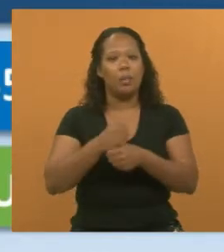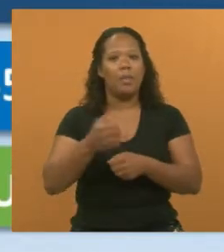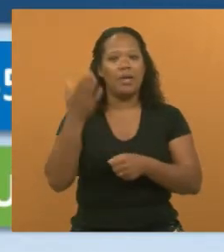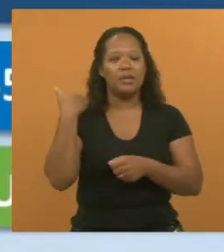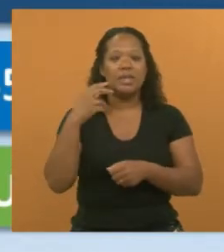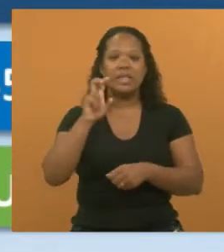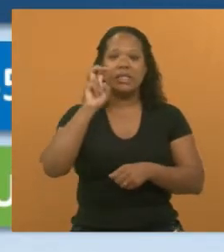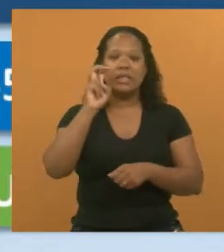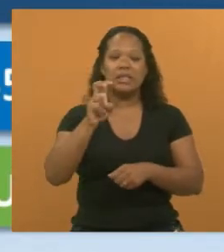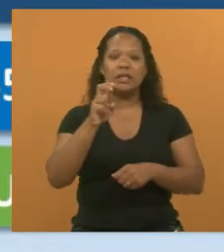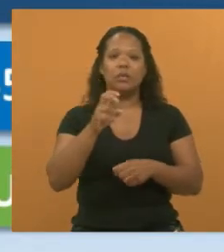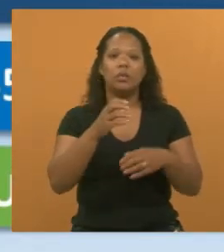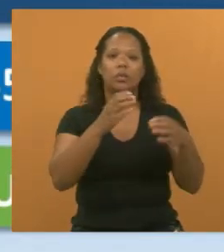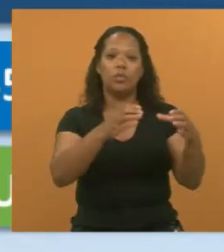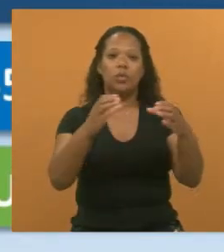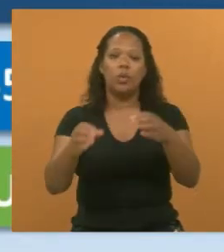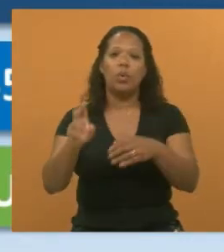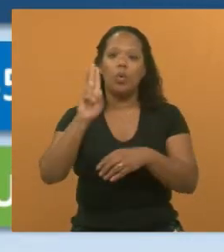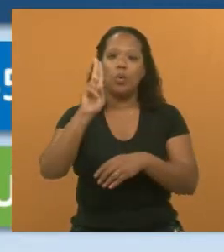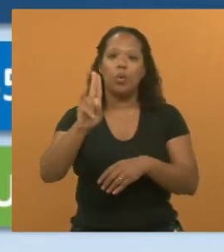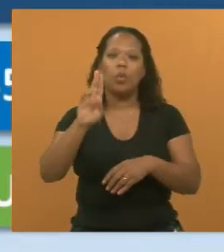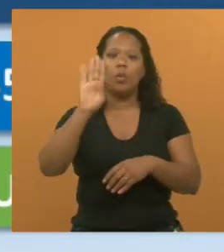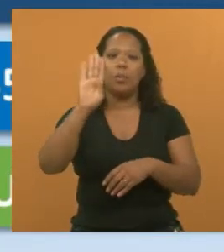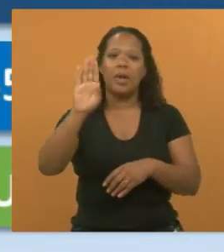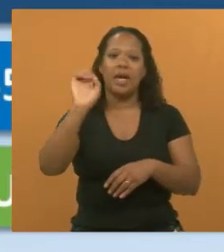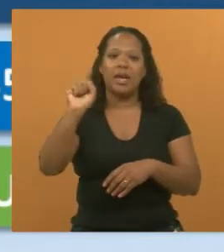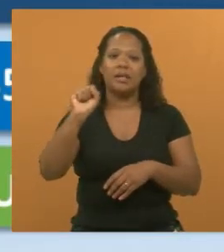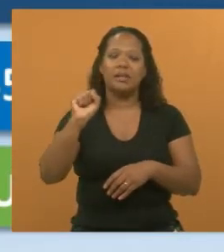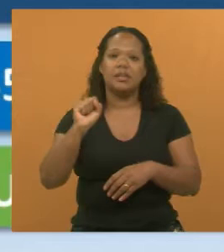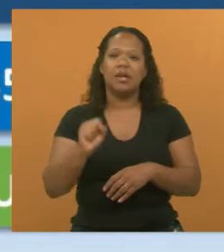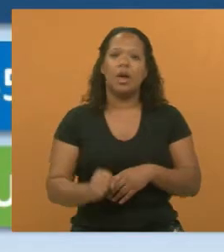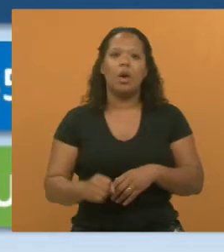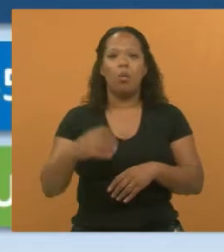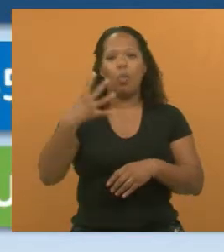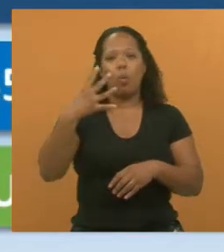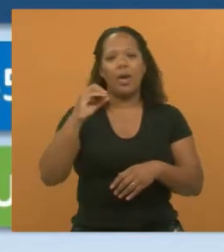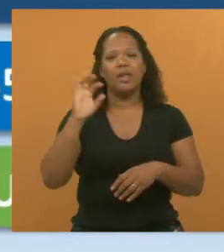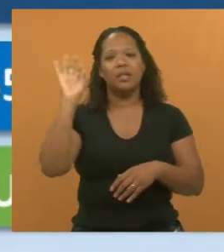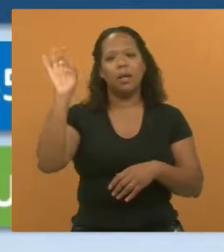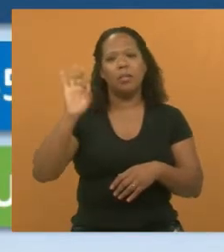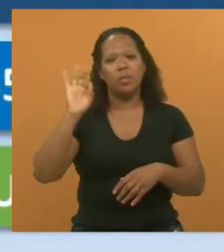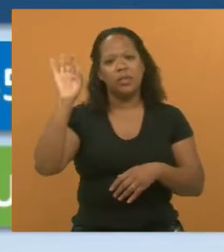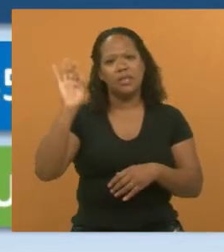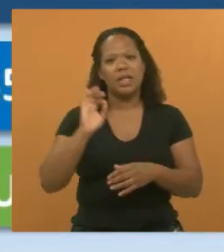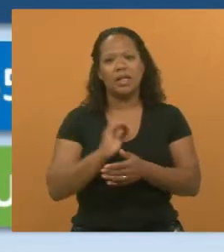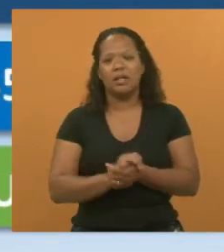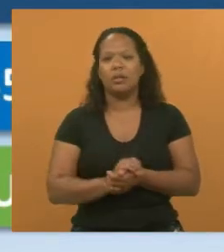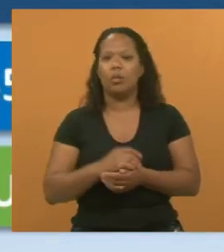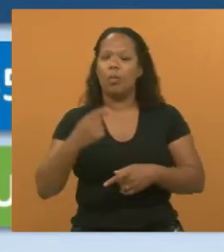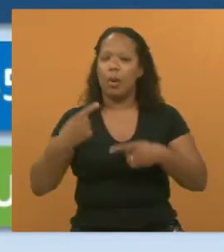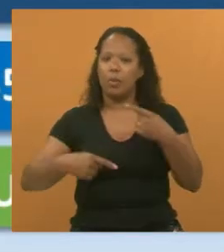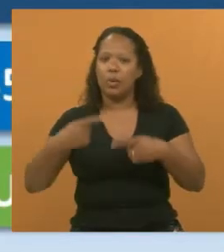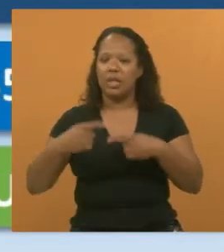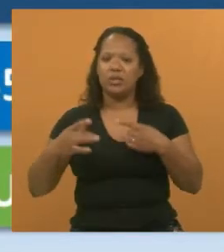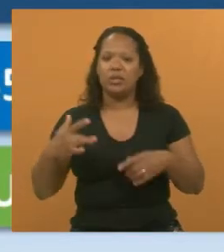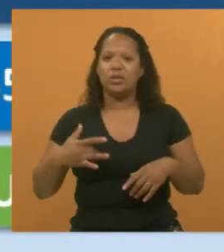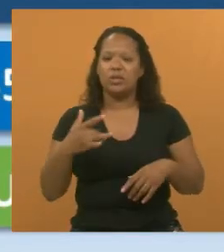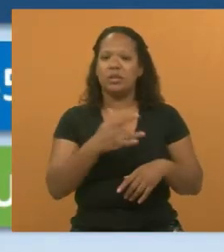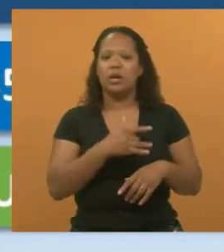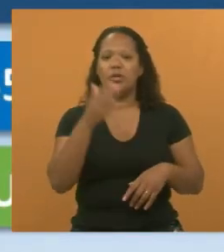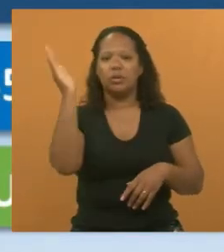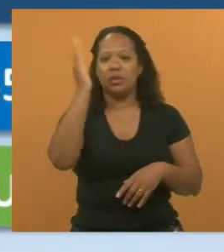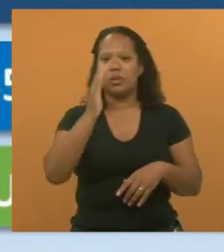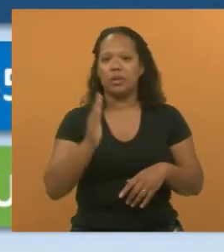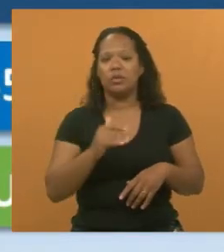cinco unidades, conseguimos atingir 40% em relação a uma política de saúde nacional